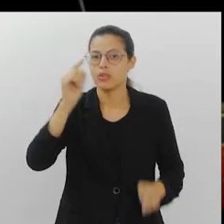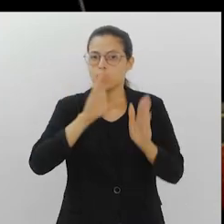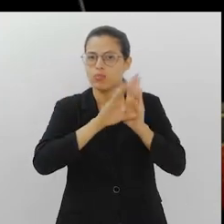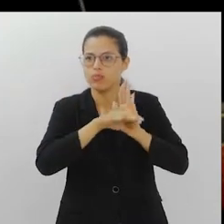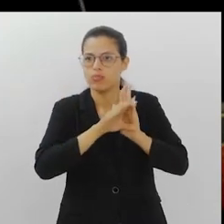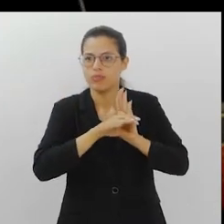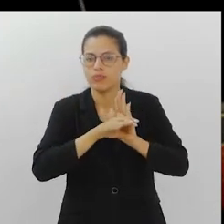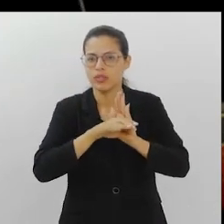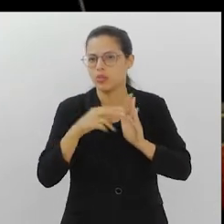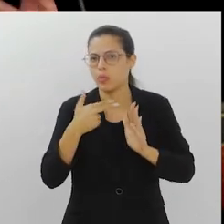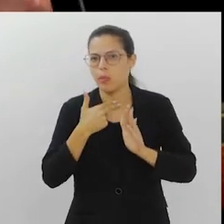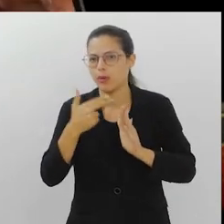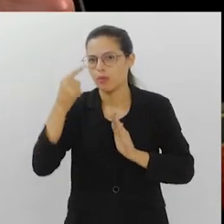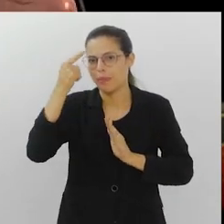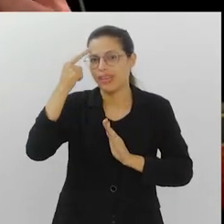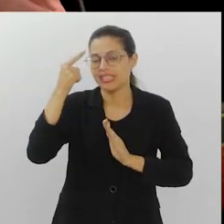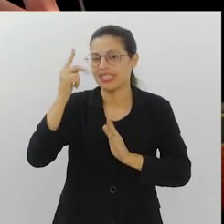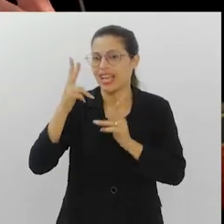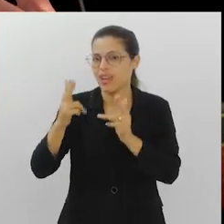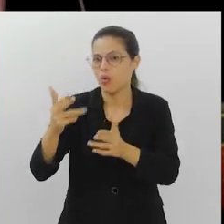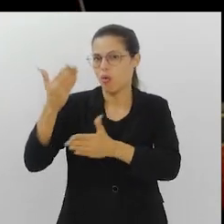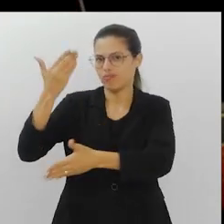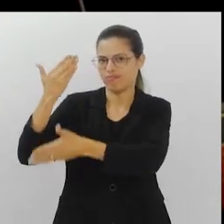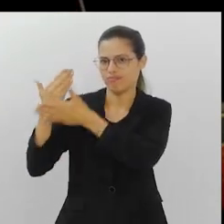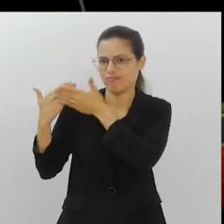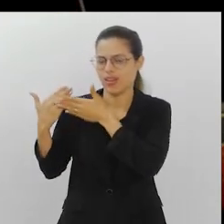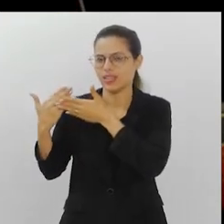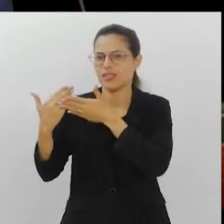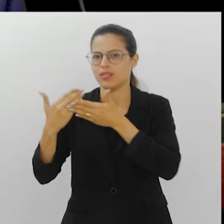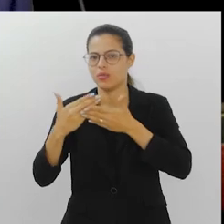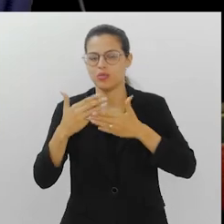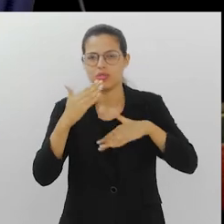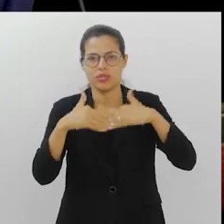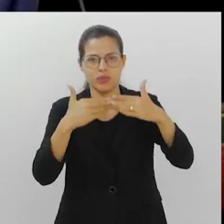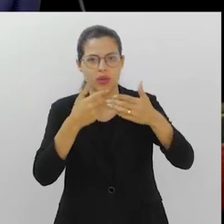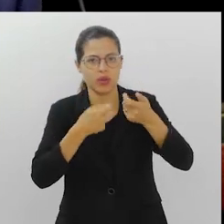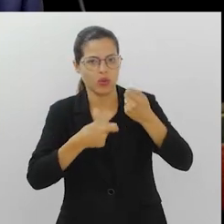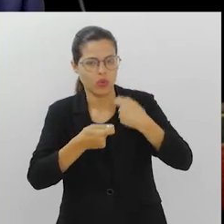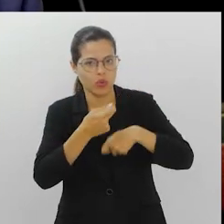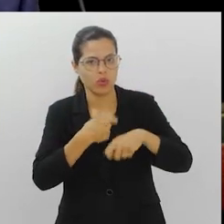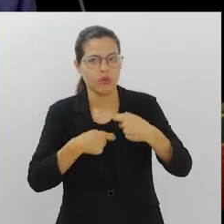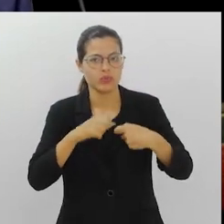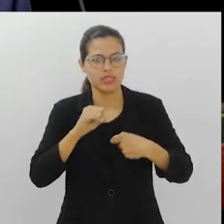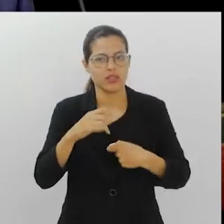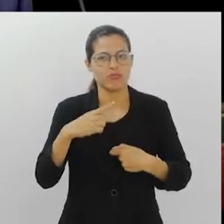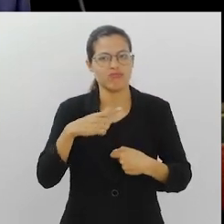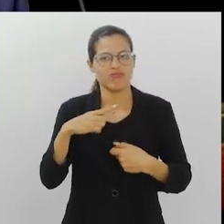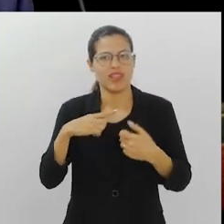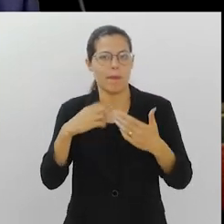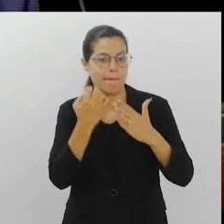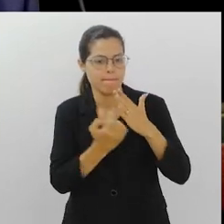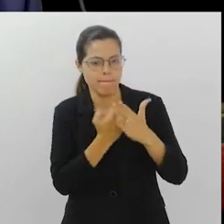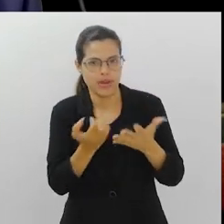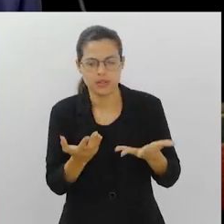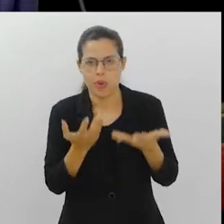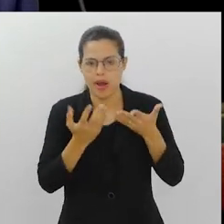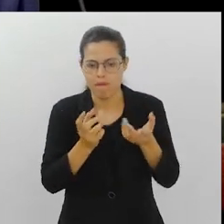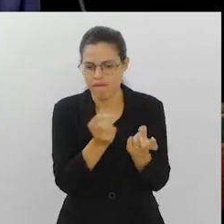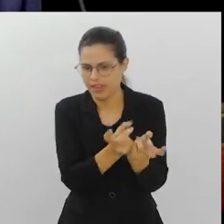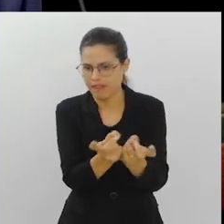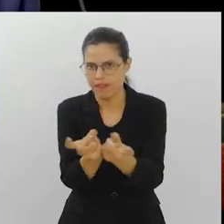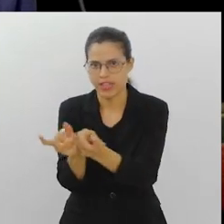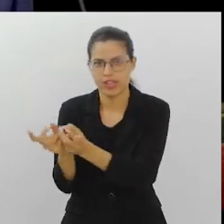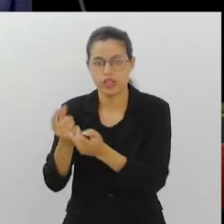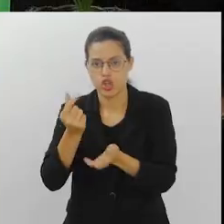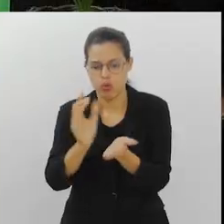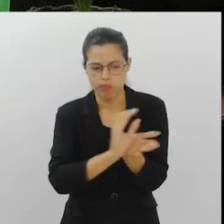A gente não pode mais pensar como era antes. Desenvolvimento econômico, se eu tenho uma indústria, eu quero vender, vender, vender, ganhar dinheiro. Eu não posso